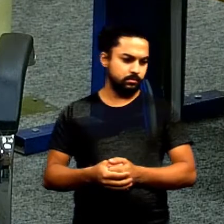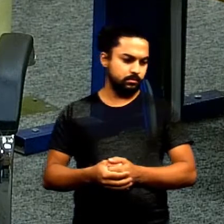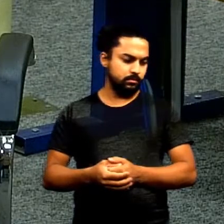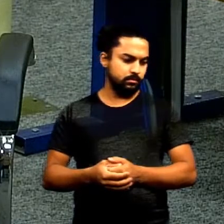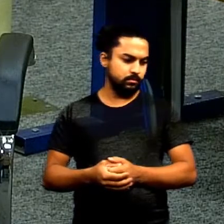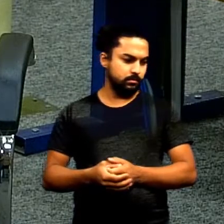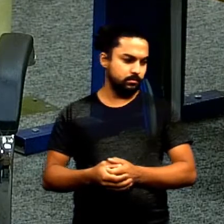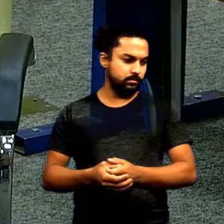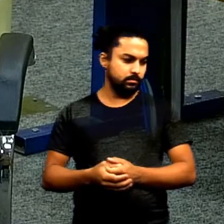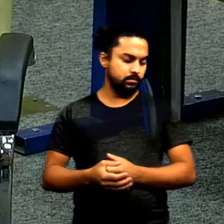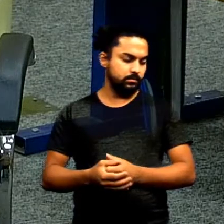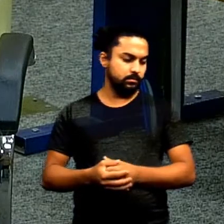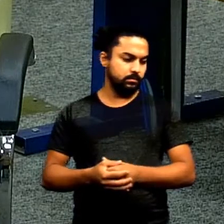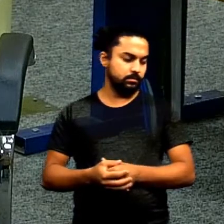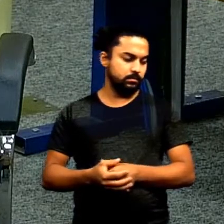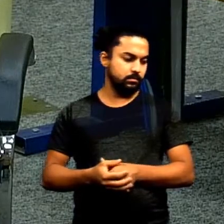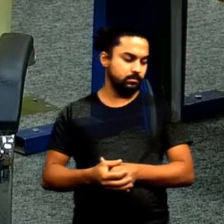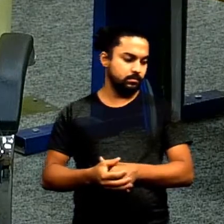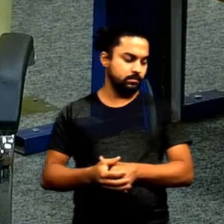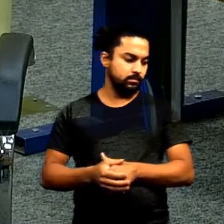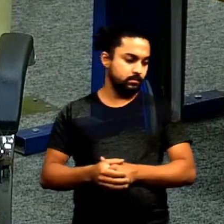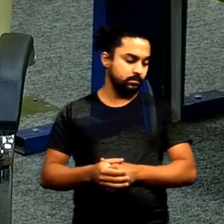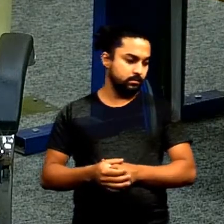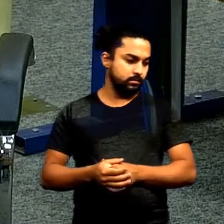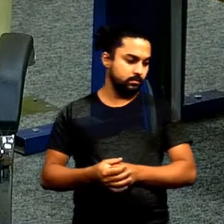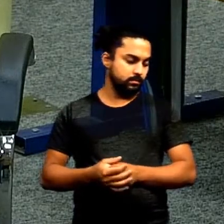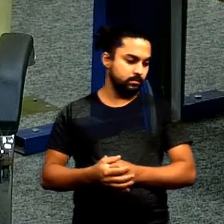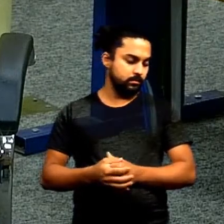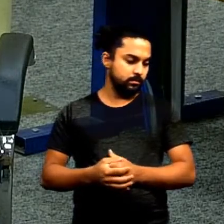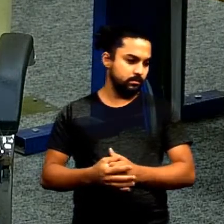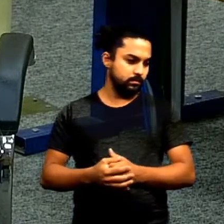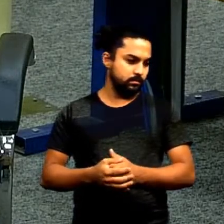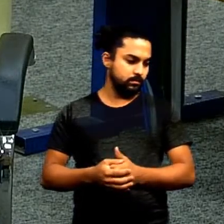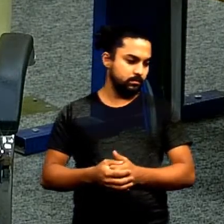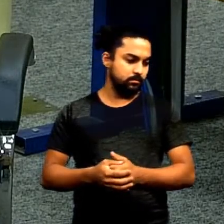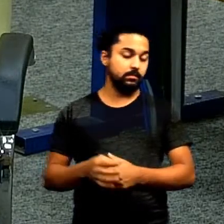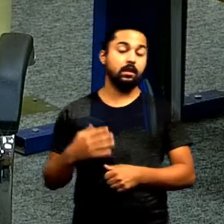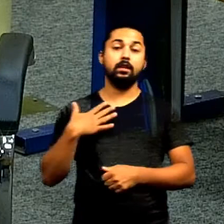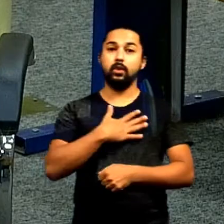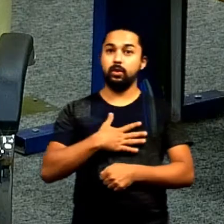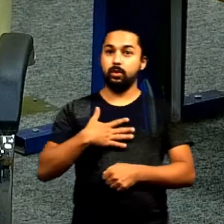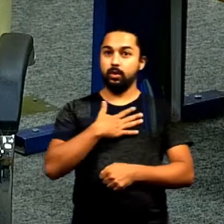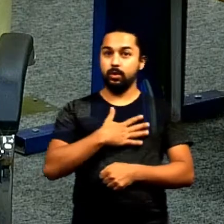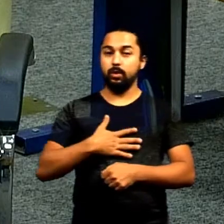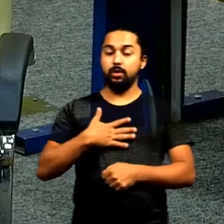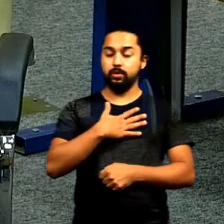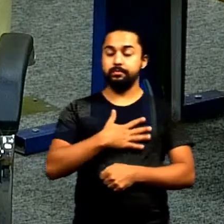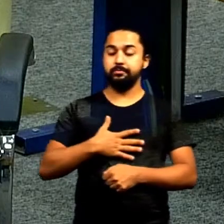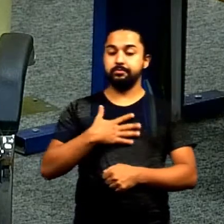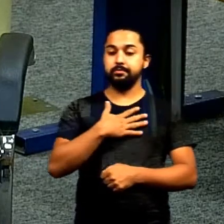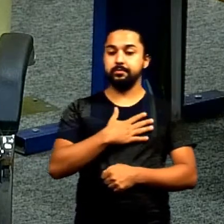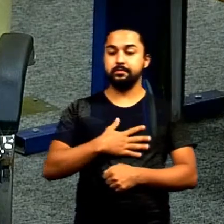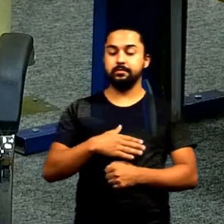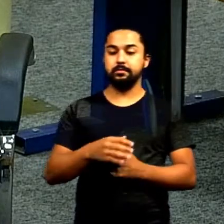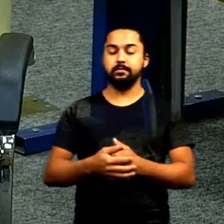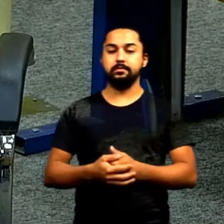microfone aí vereador Paulo por gentileza eu gosto eu gosto muito do pronto